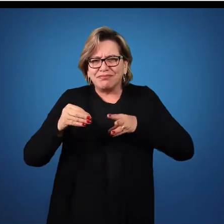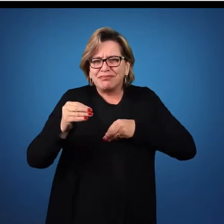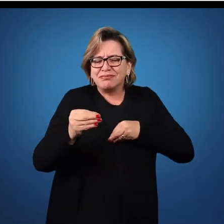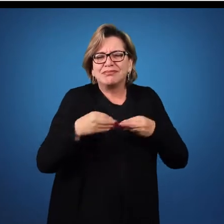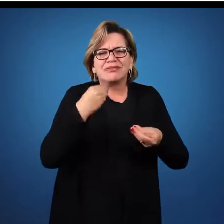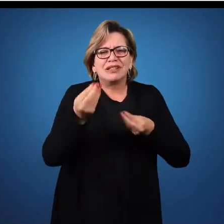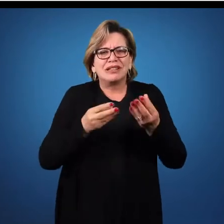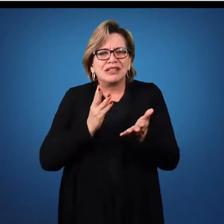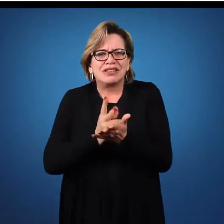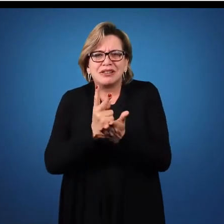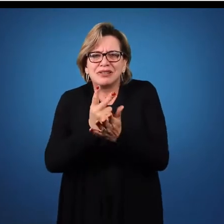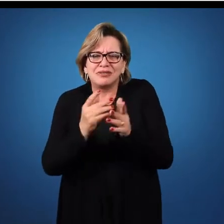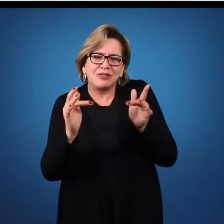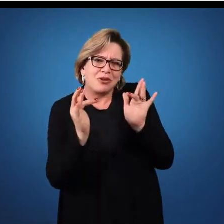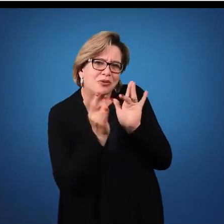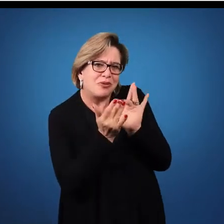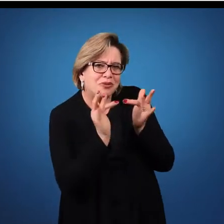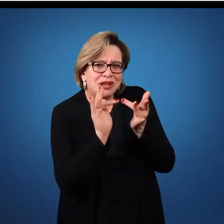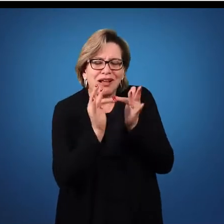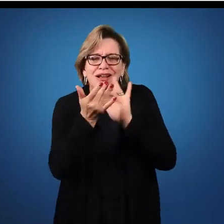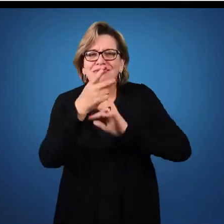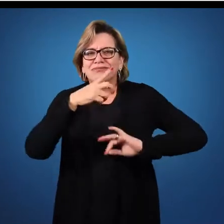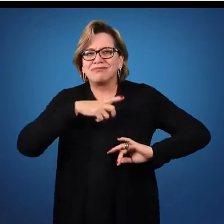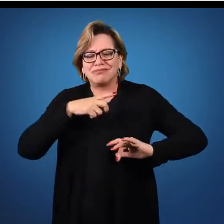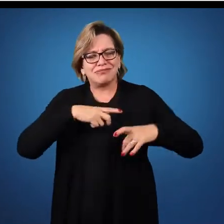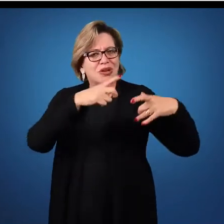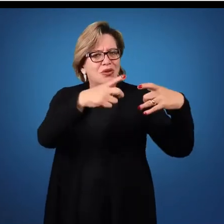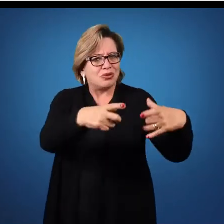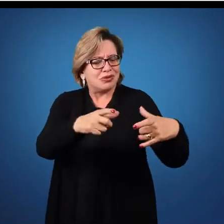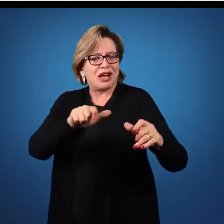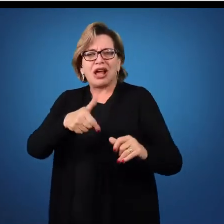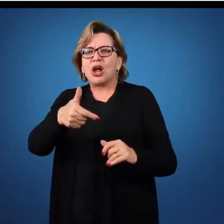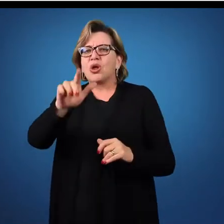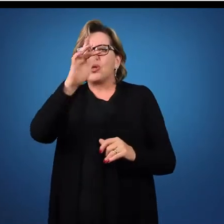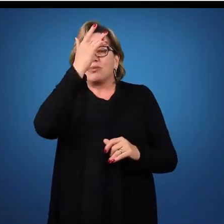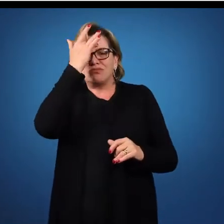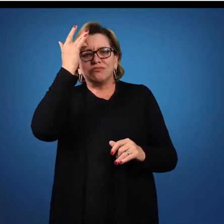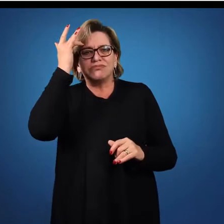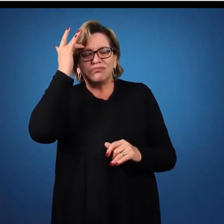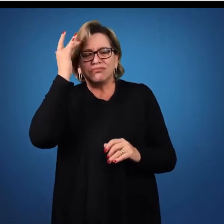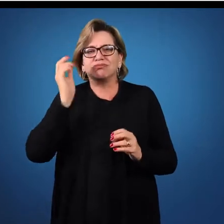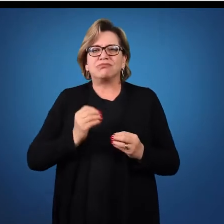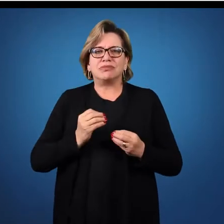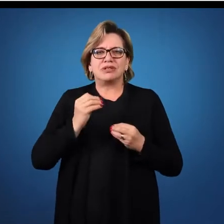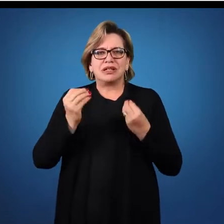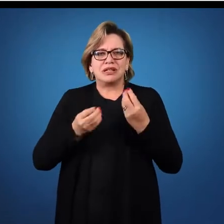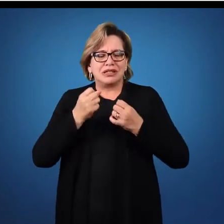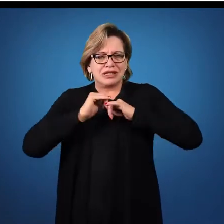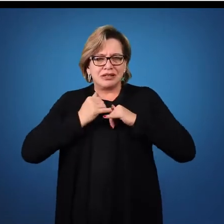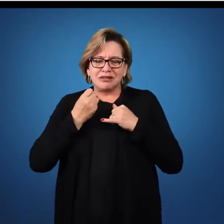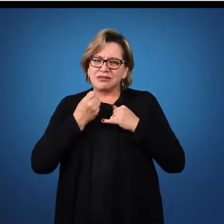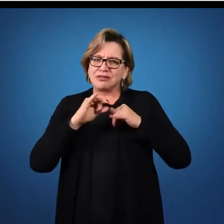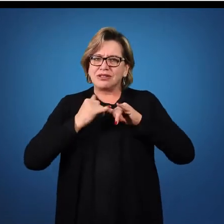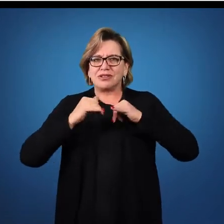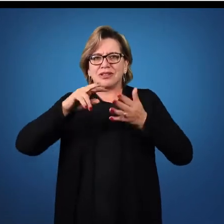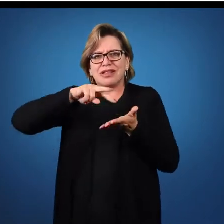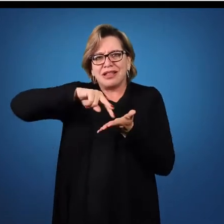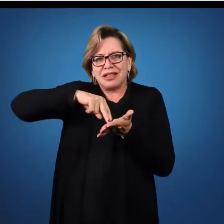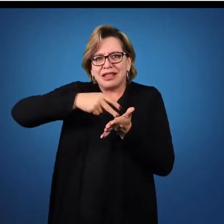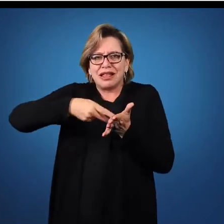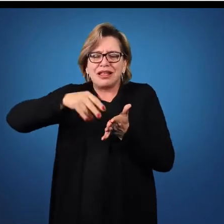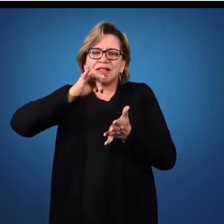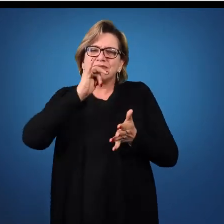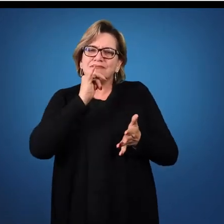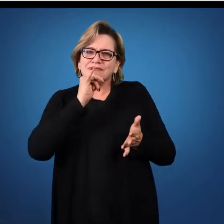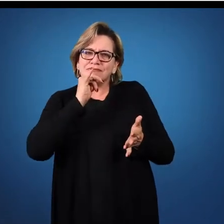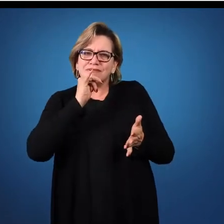nós convivemos com os espaços, os ambientes, as pessoas. Quando nós falamos em dança, por exemplo,